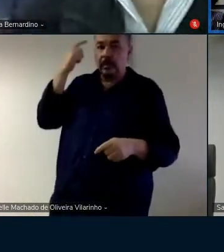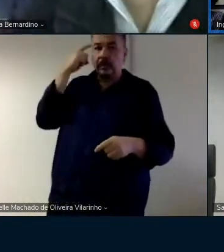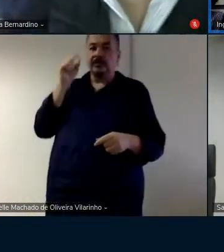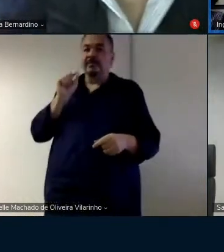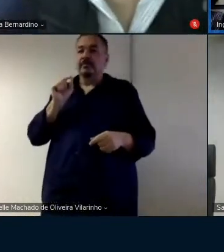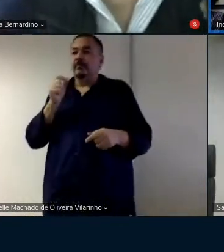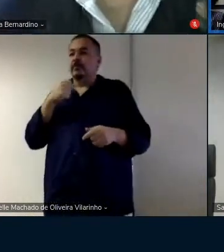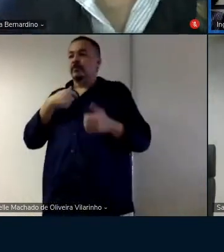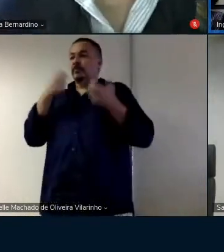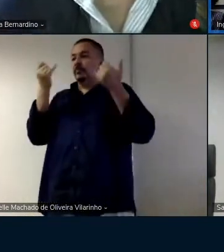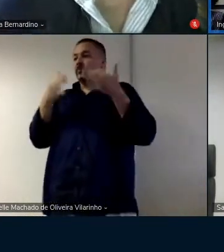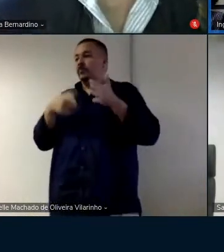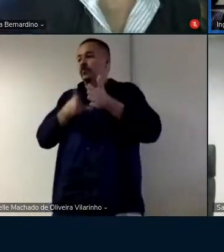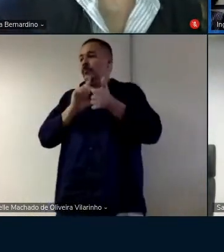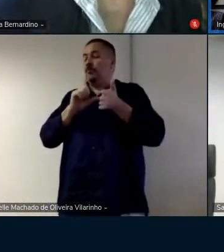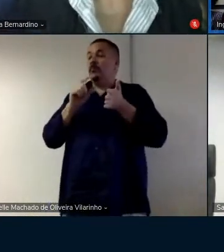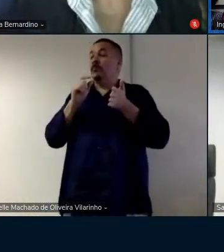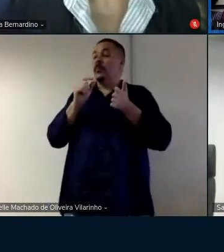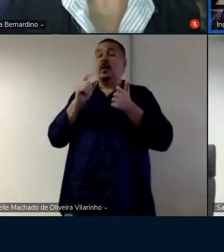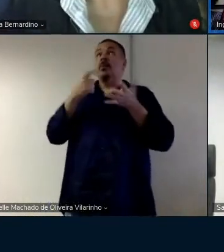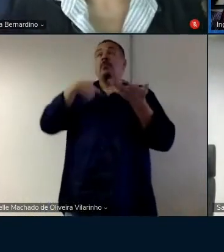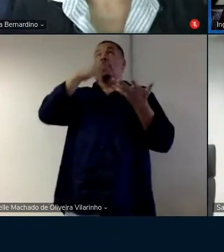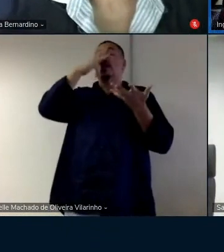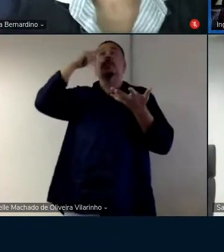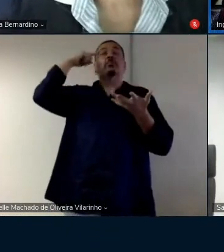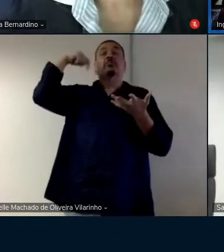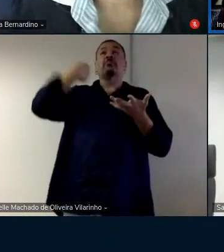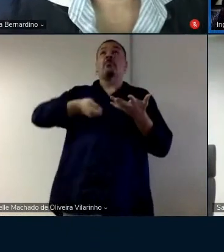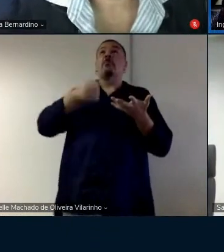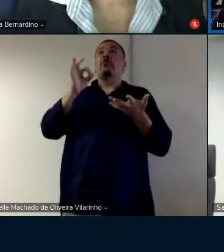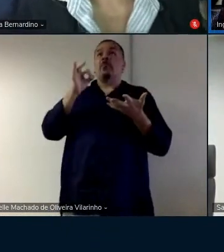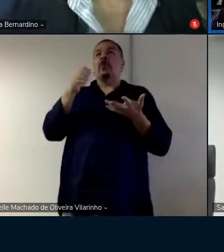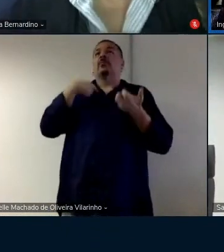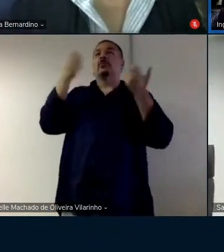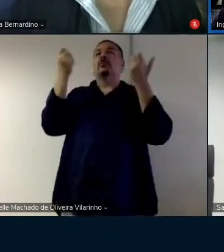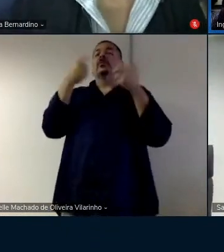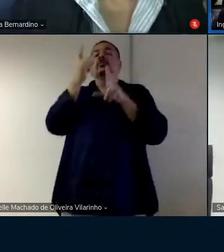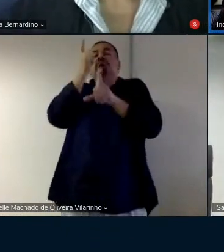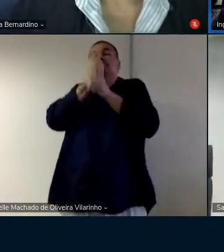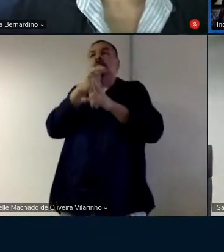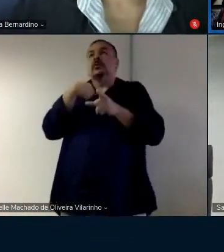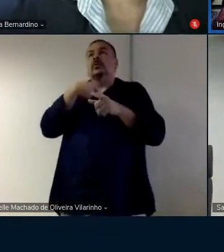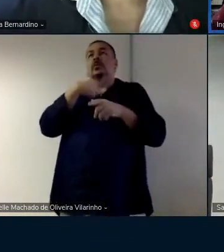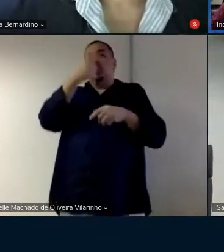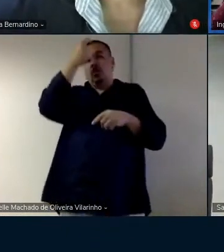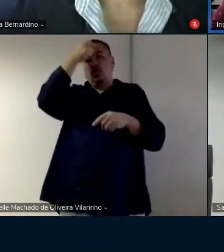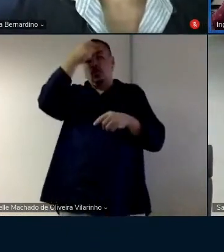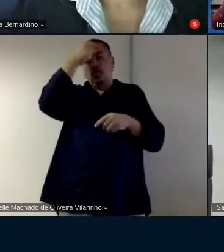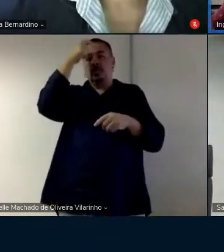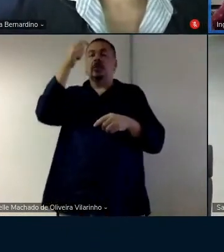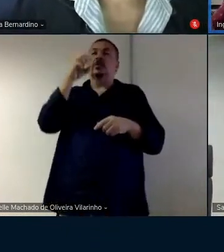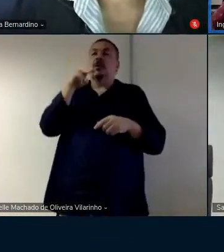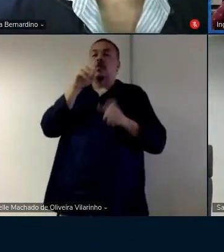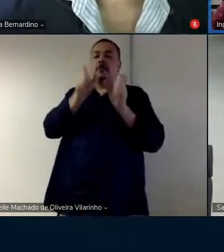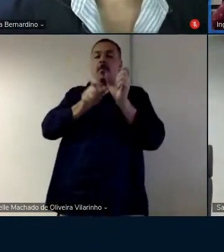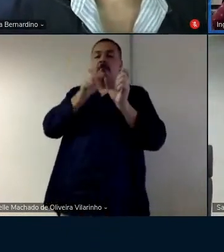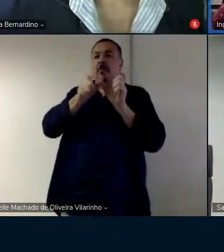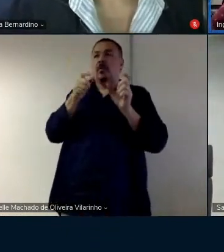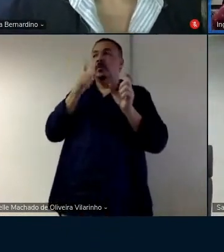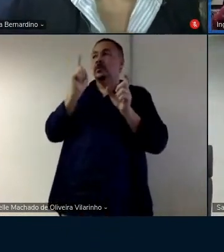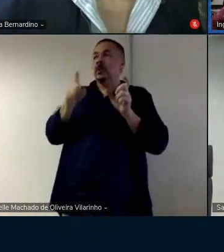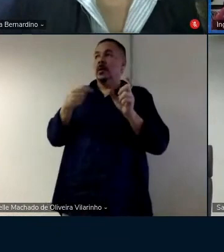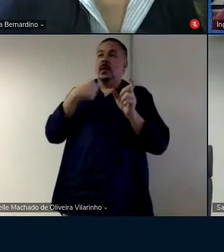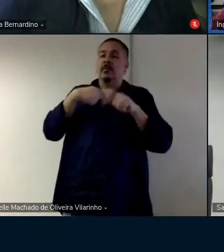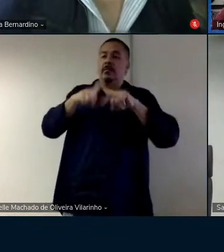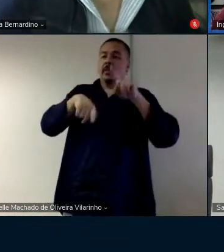quando a Ingrid começou a pesquisar essa questão da consciência morfológica o primeiro material que ela encontrou foi um material